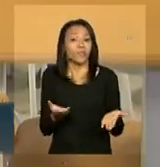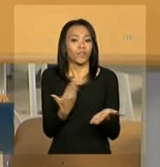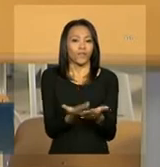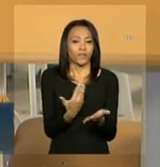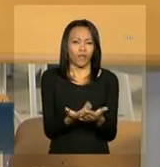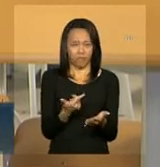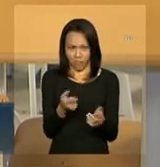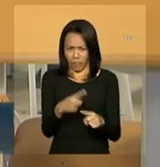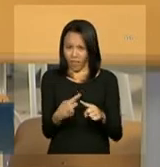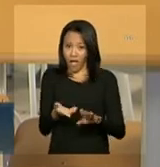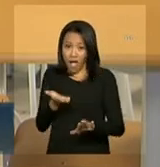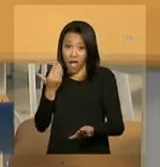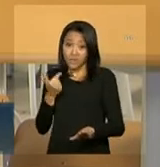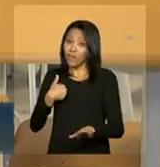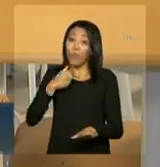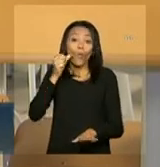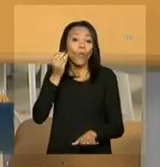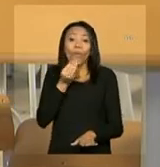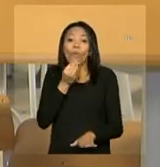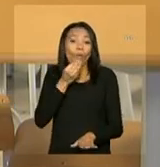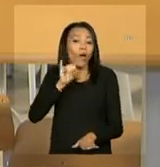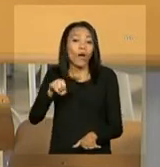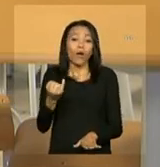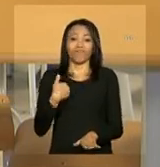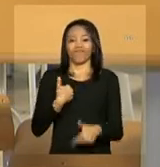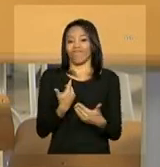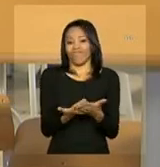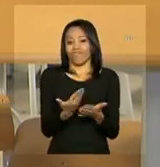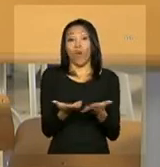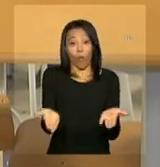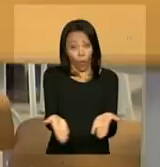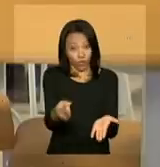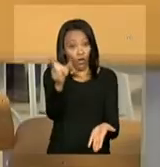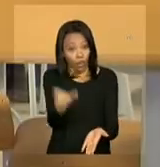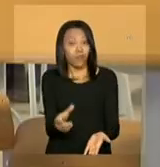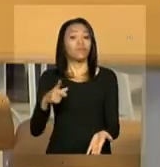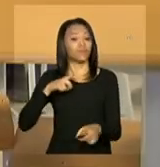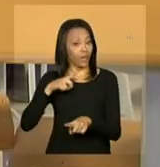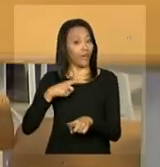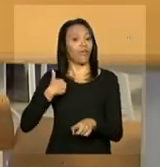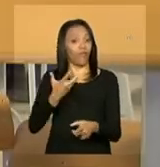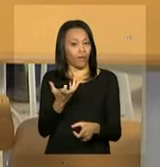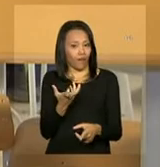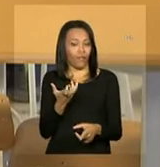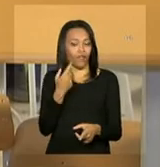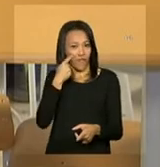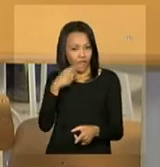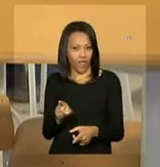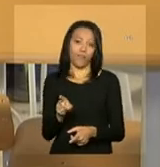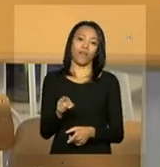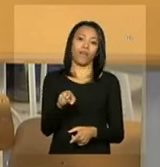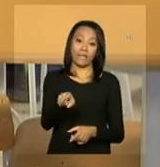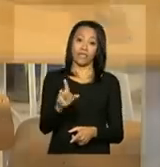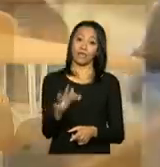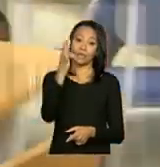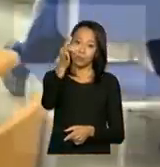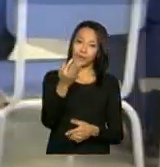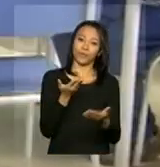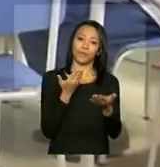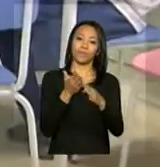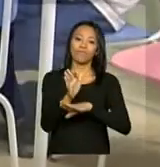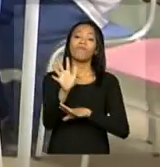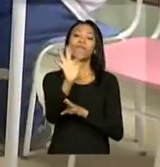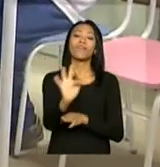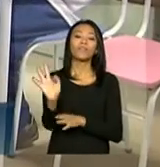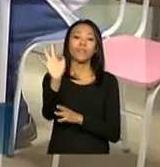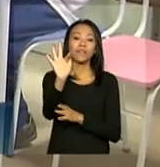antigamente eu não tinha oportunidade e ele hoje tem. Eu pretendo ver eles e fazer uma faculdade. A